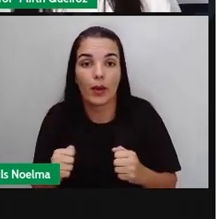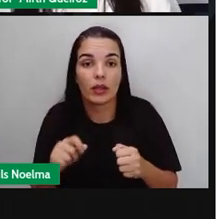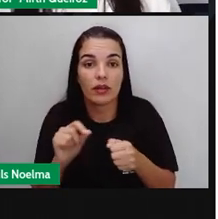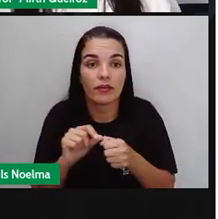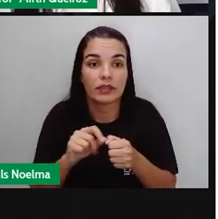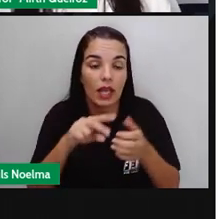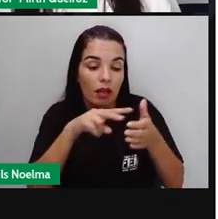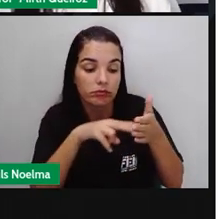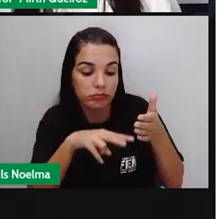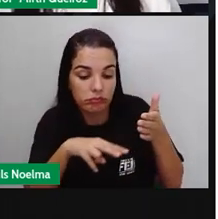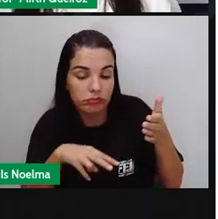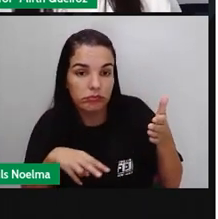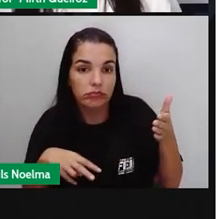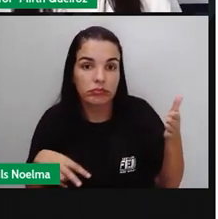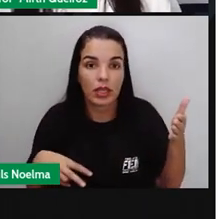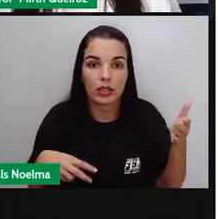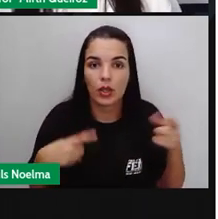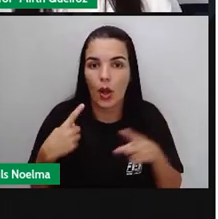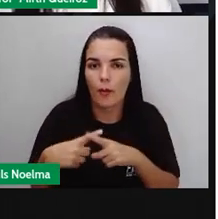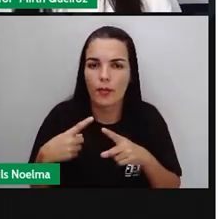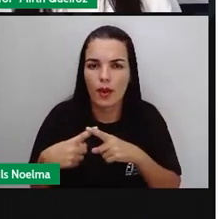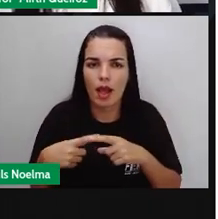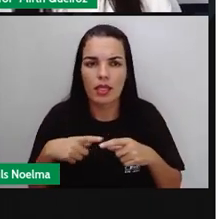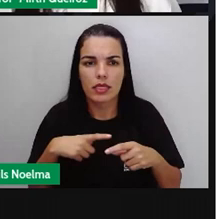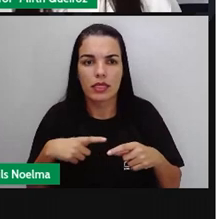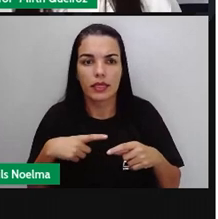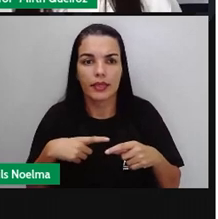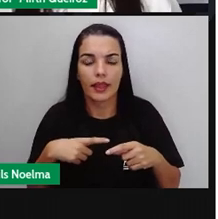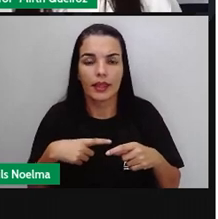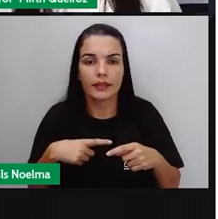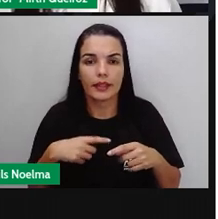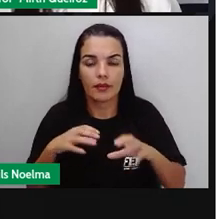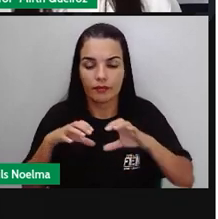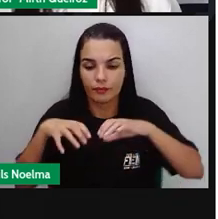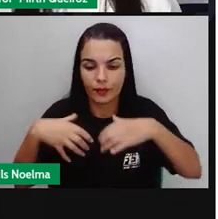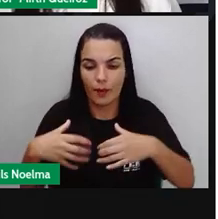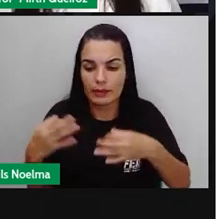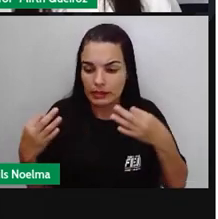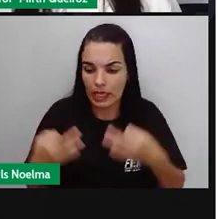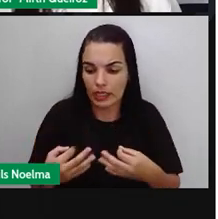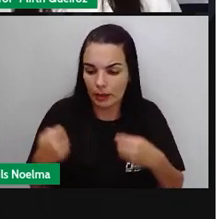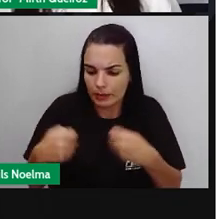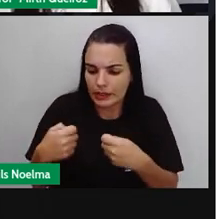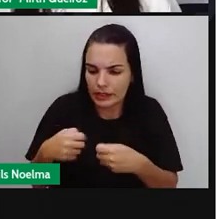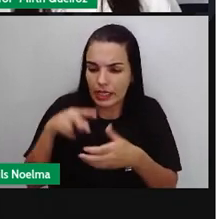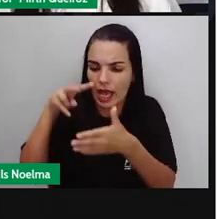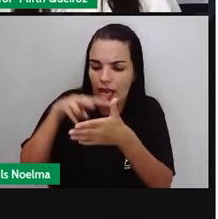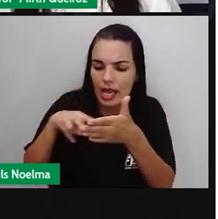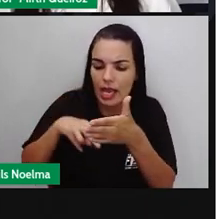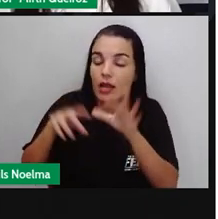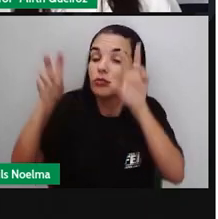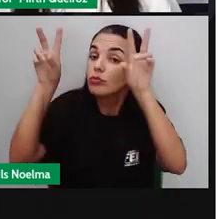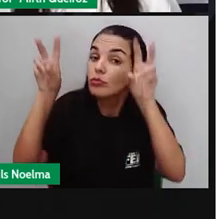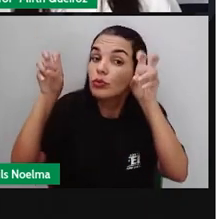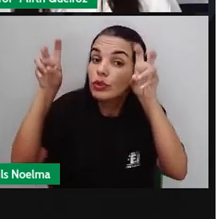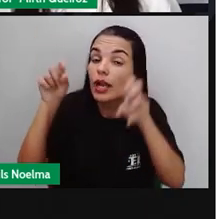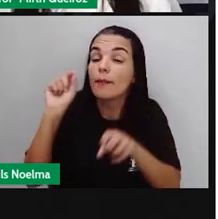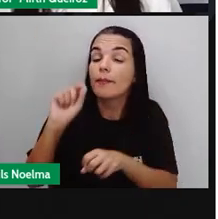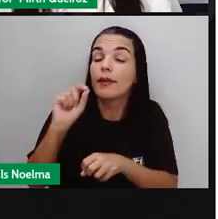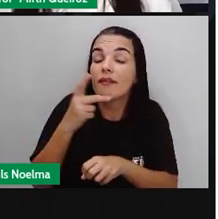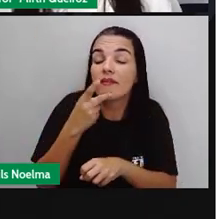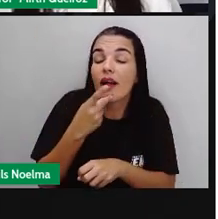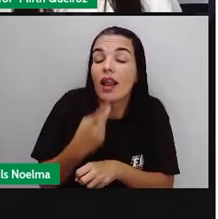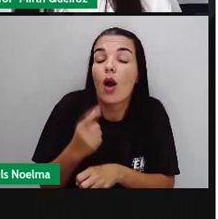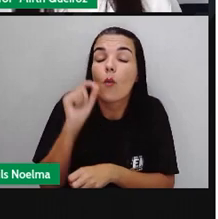do mapa de forma correta, a primeira coisa que a gente deve fazer é ler o título para que a gente possa compreender